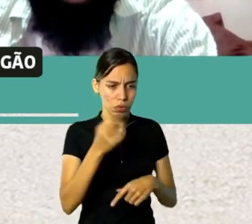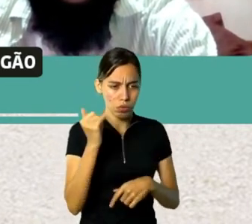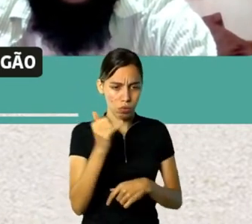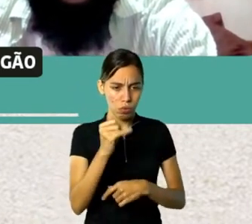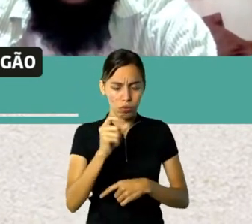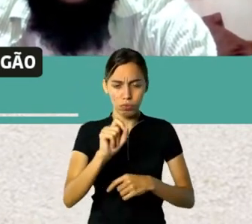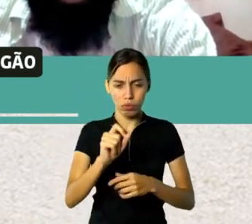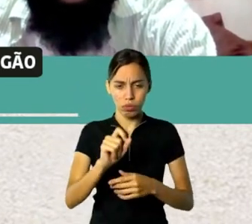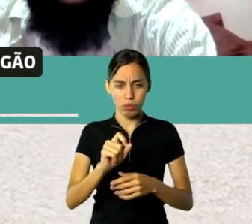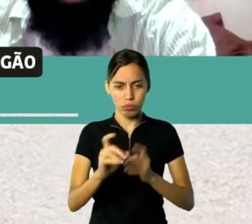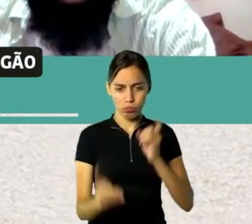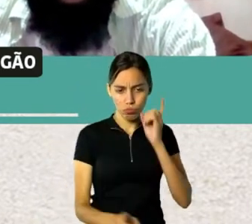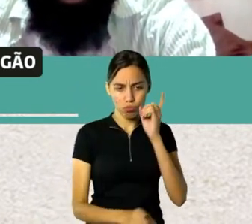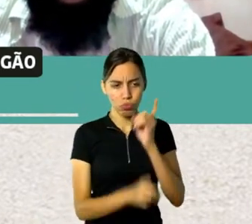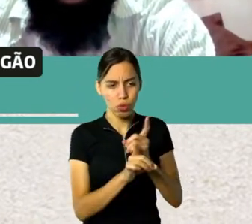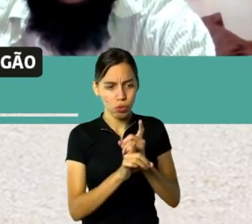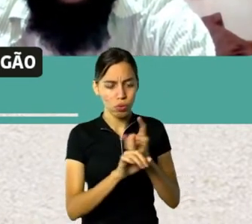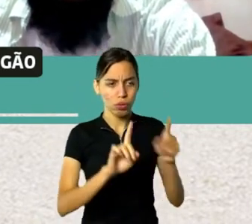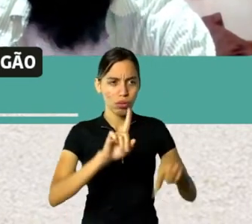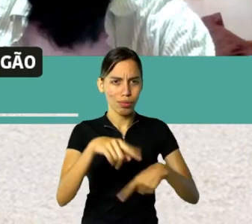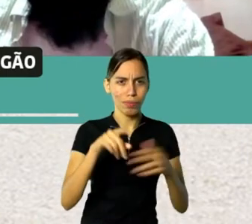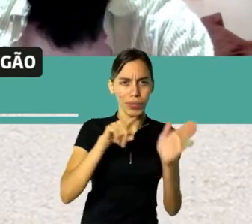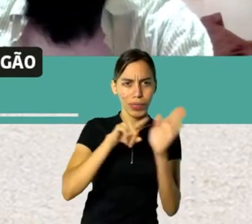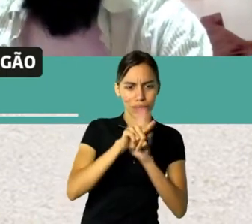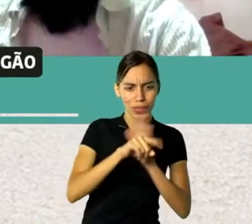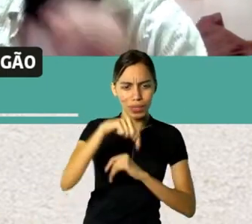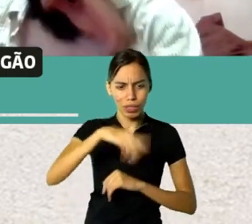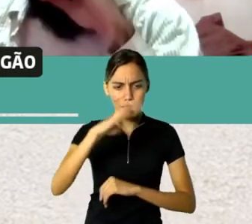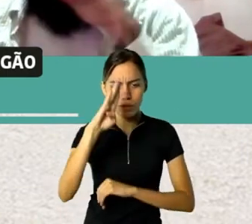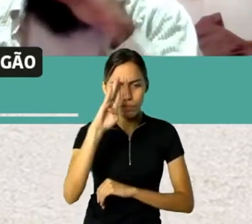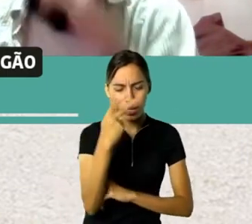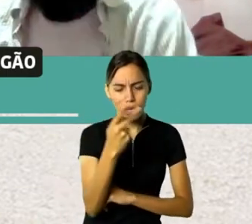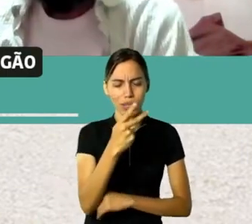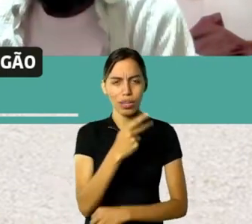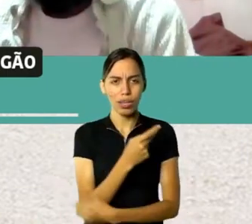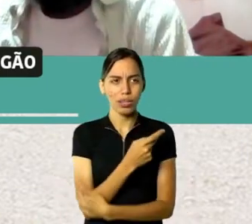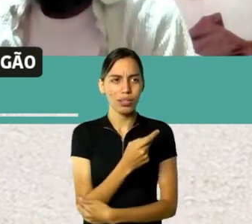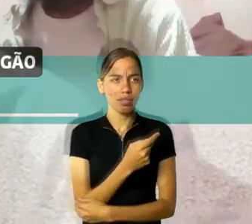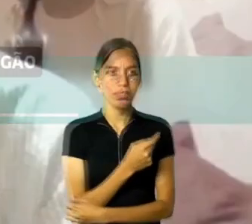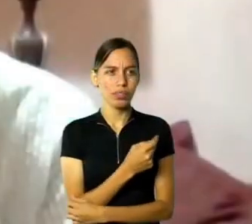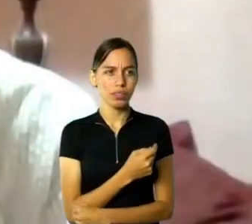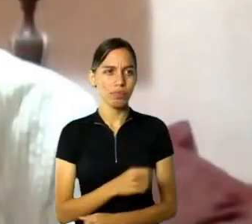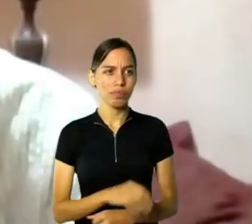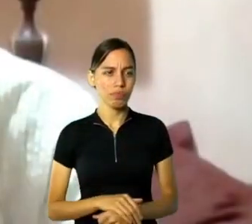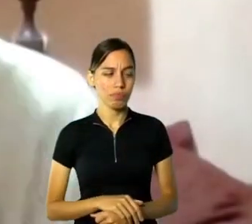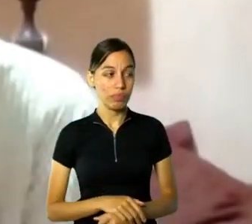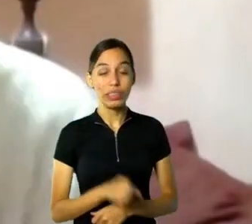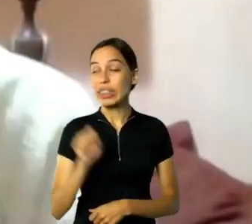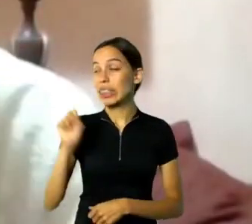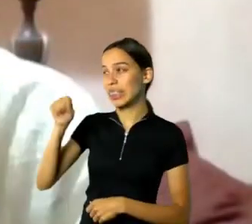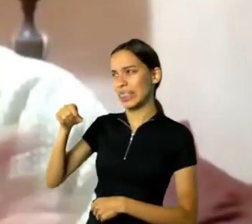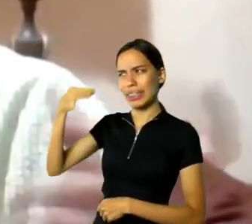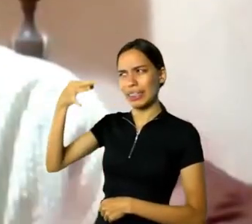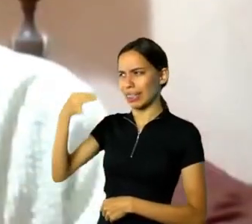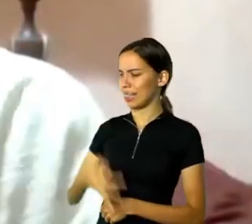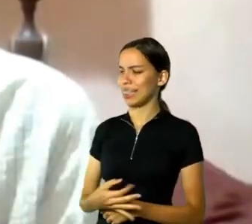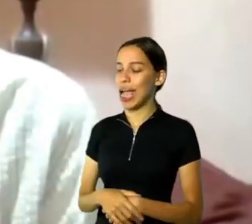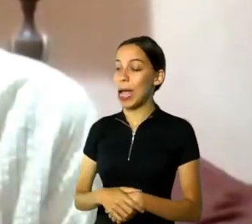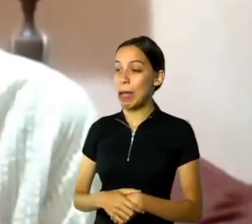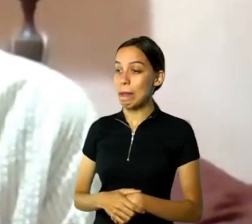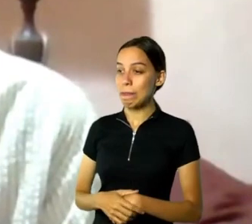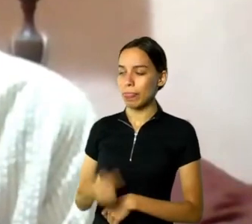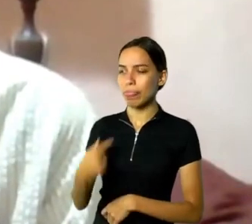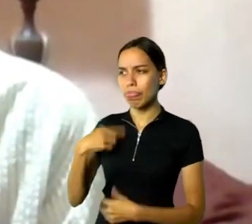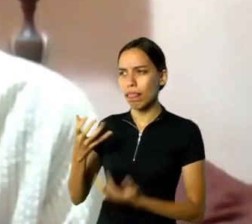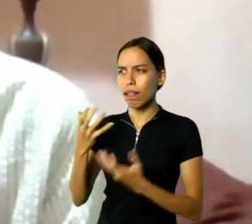pesquisas também aqui em Belo Horizonte, né? Sim. Sim, com certeza. Foi uma coisa que eu quis